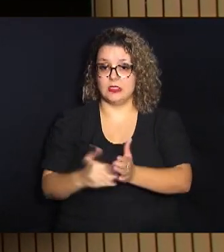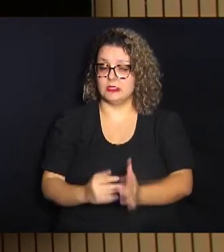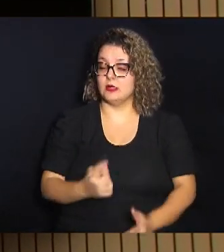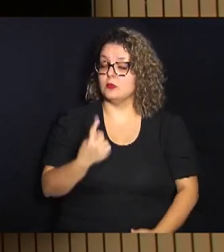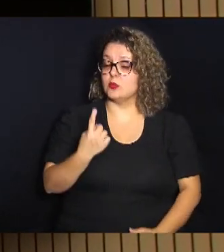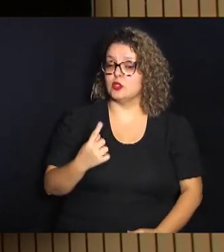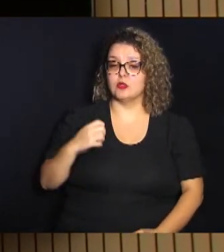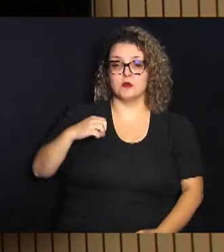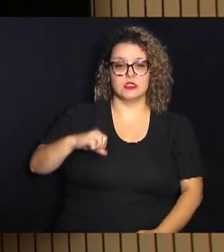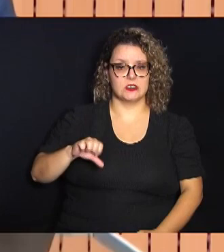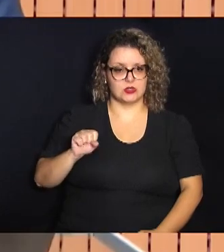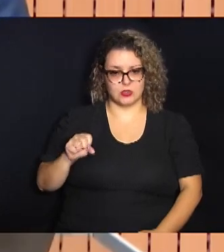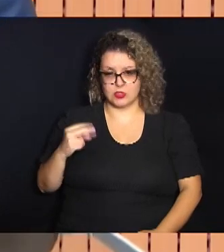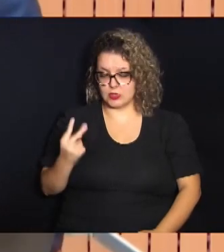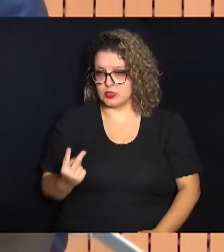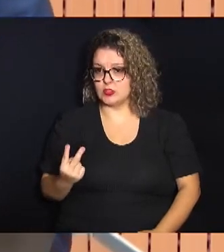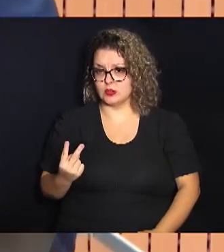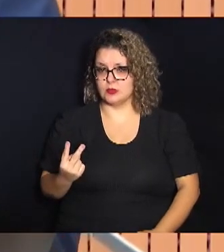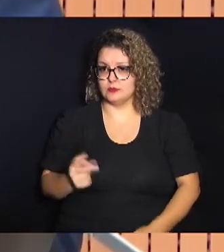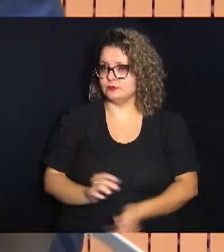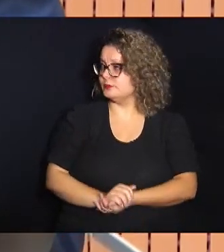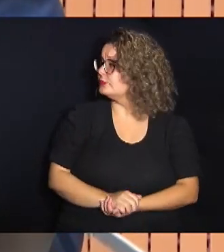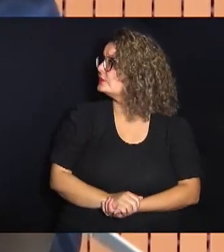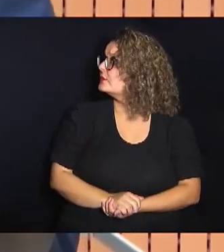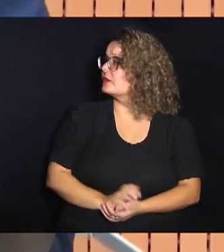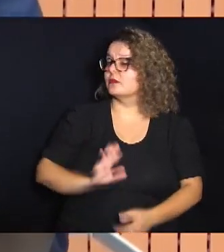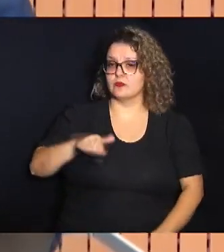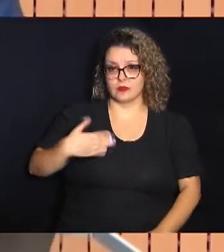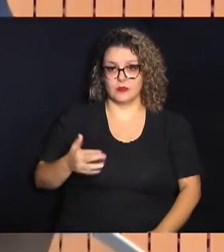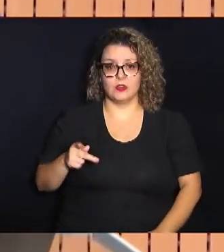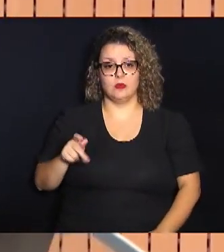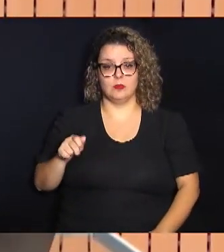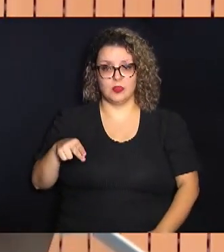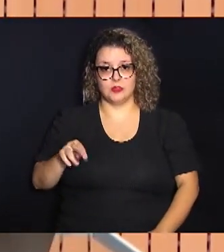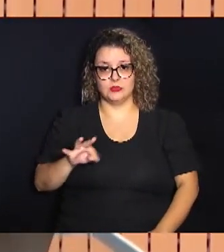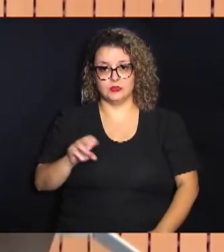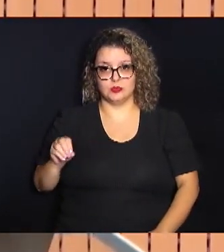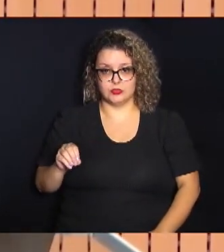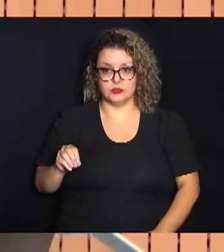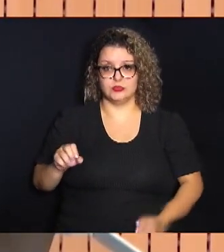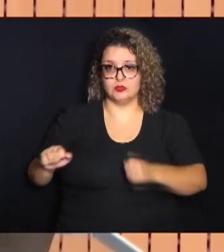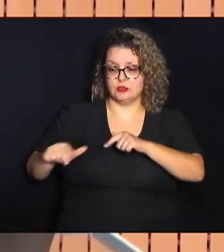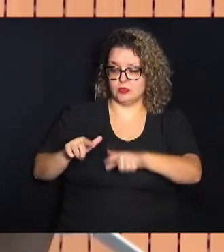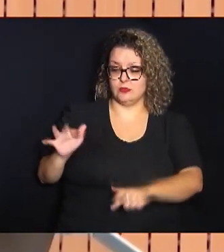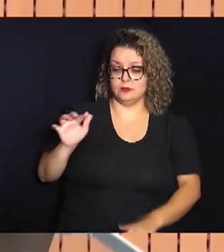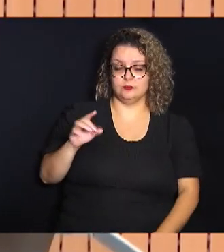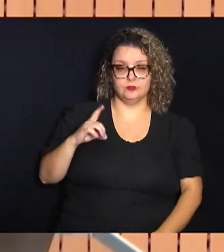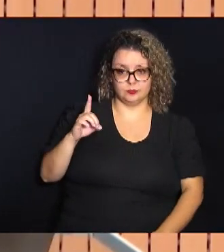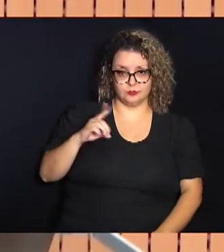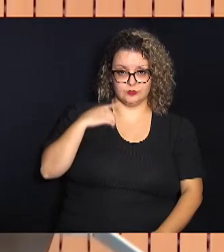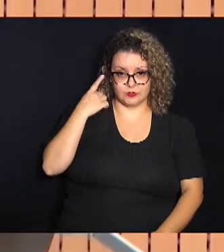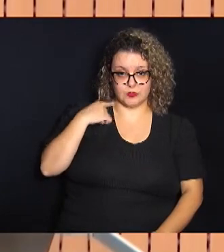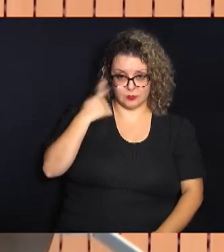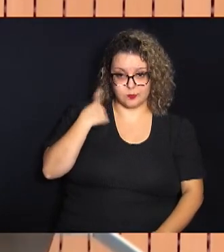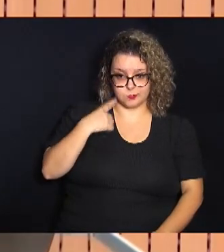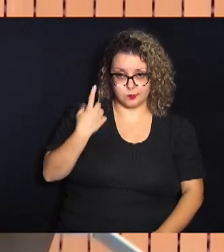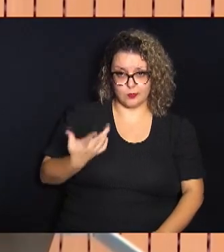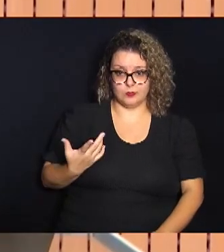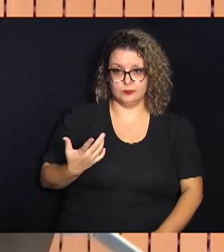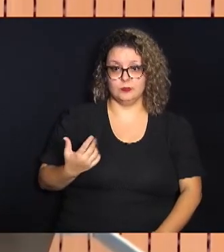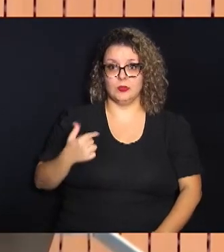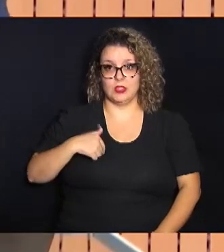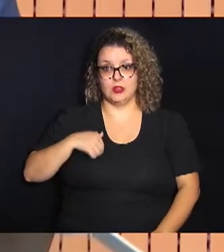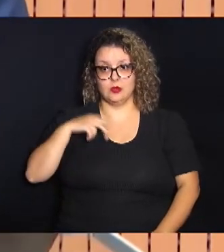1982. Quando o Panuto se formou em direito, eu ainda, na vereança, ele veio trabalhar comigo